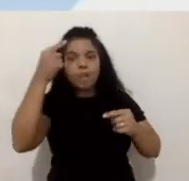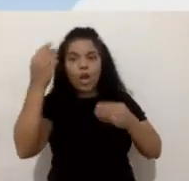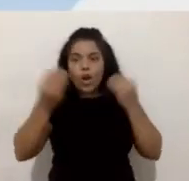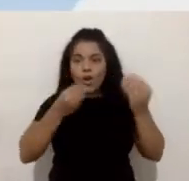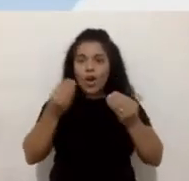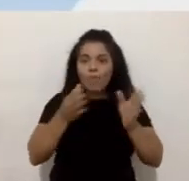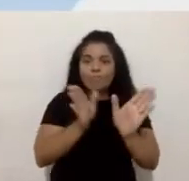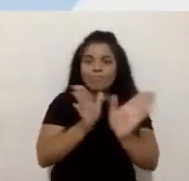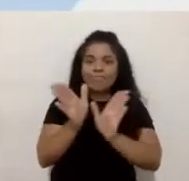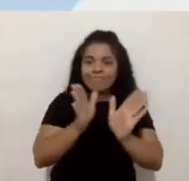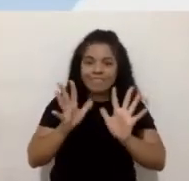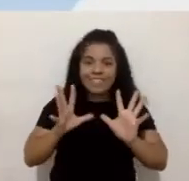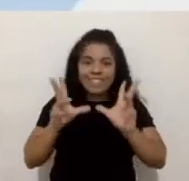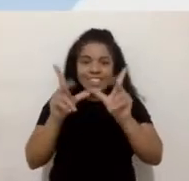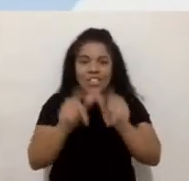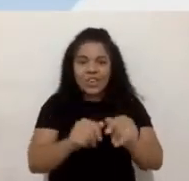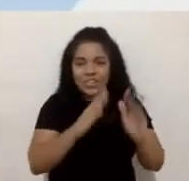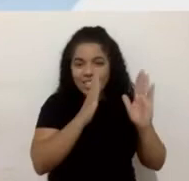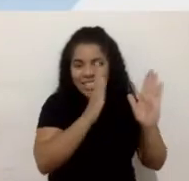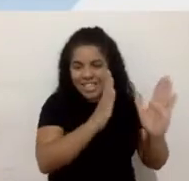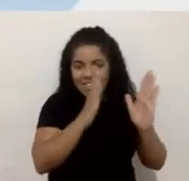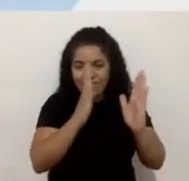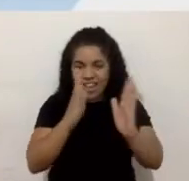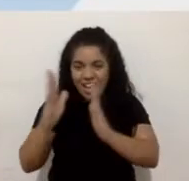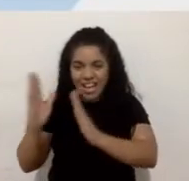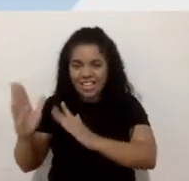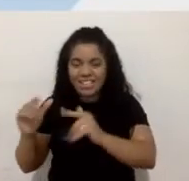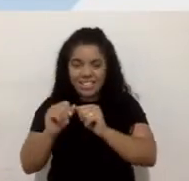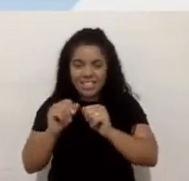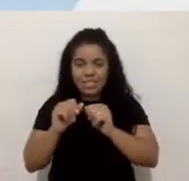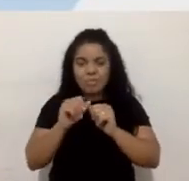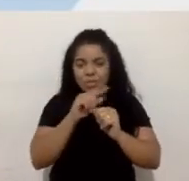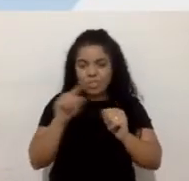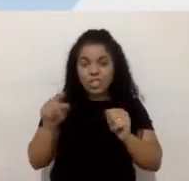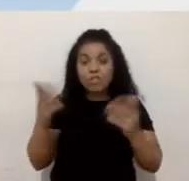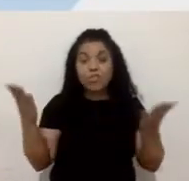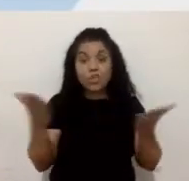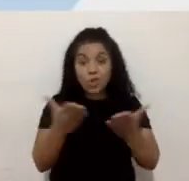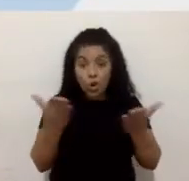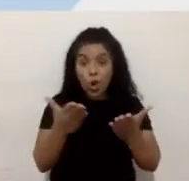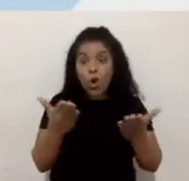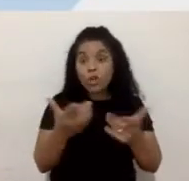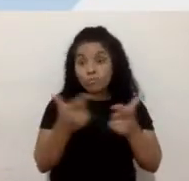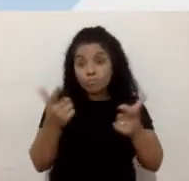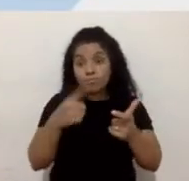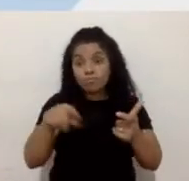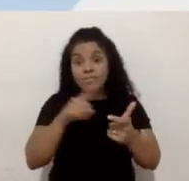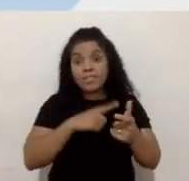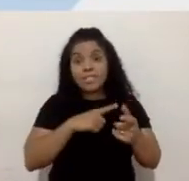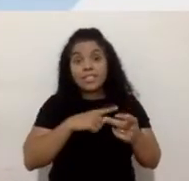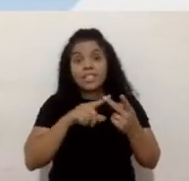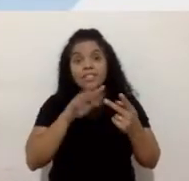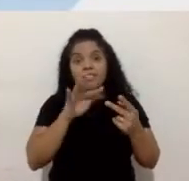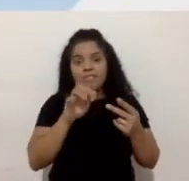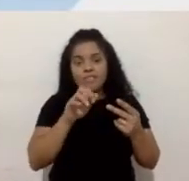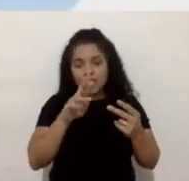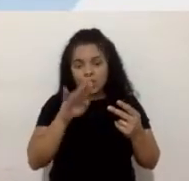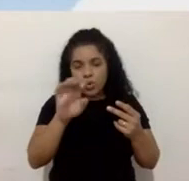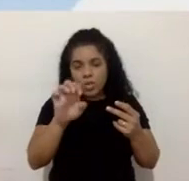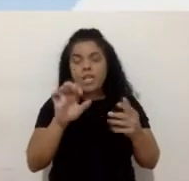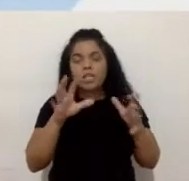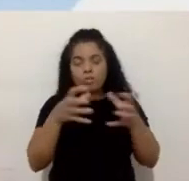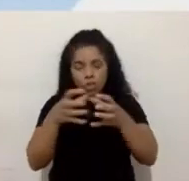fases ali do processo produtivo. E hoje, né, grande parte das features que o time produz, elas já